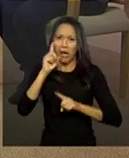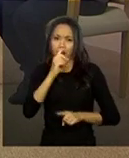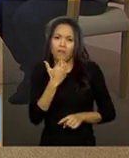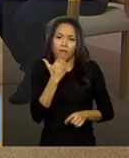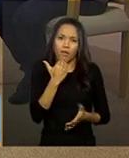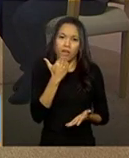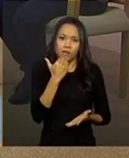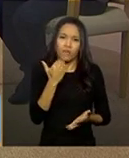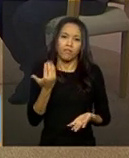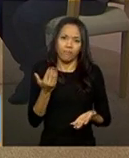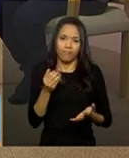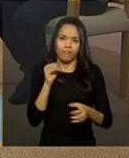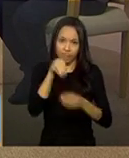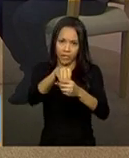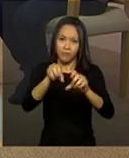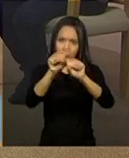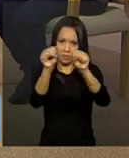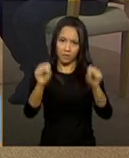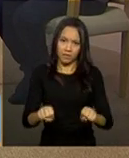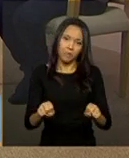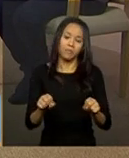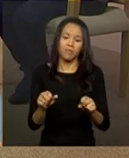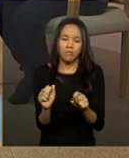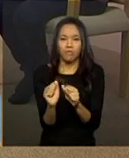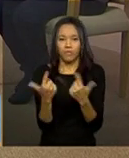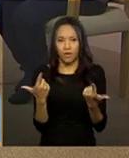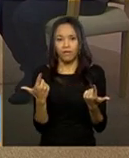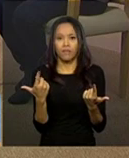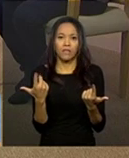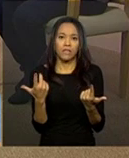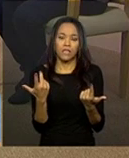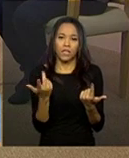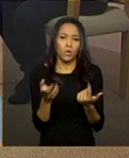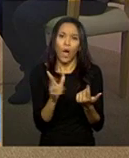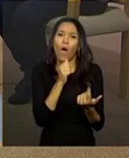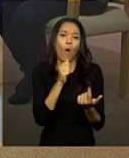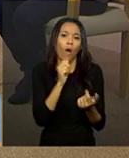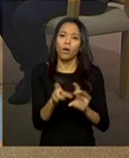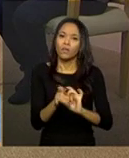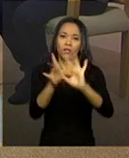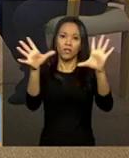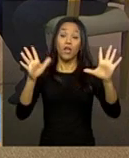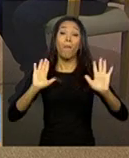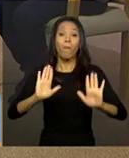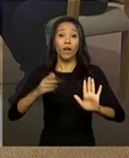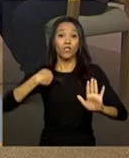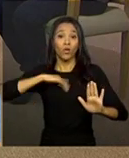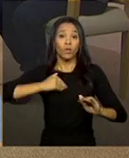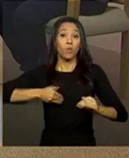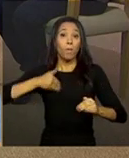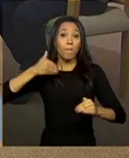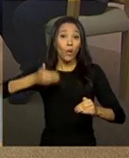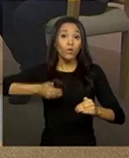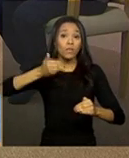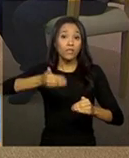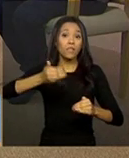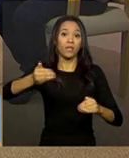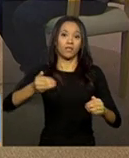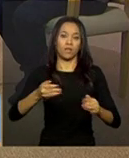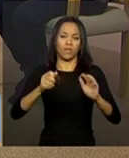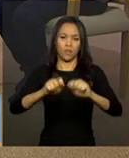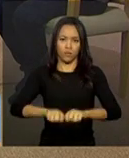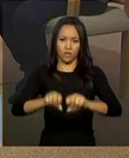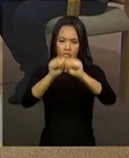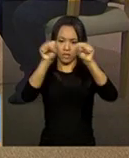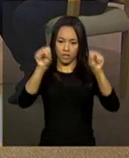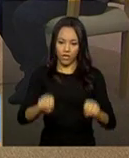não estar disponível, ou estar não disponível o sistema, pois estamos no processo de migração do nosso data